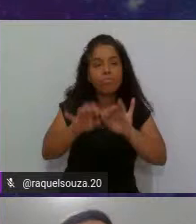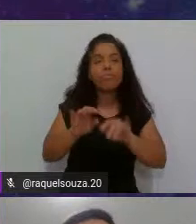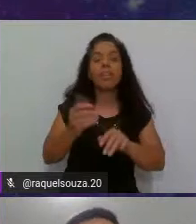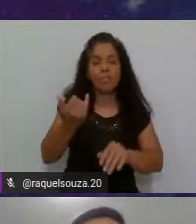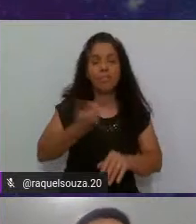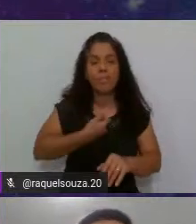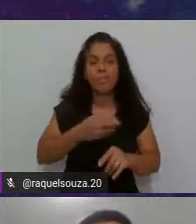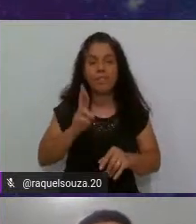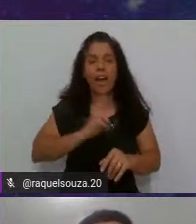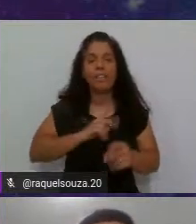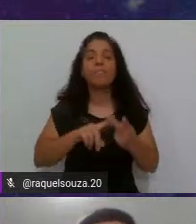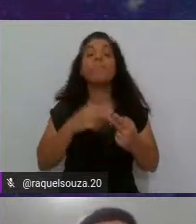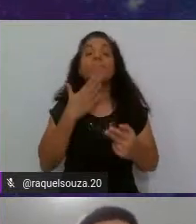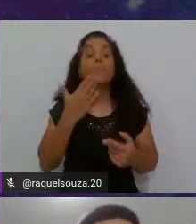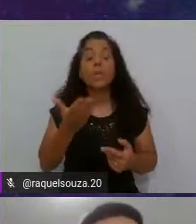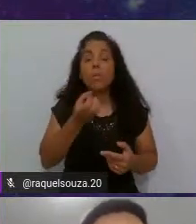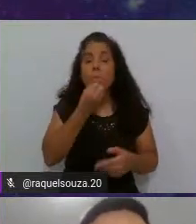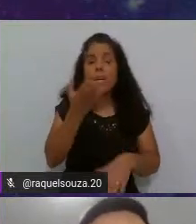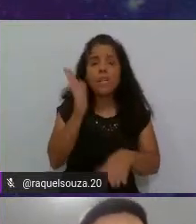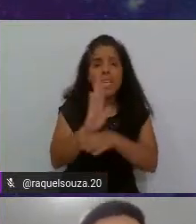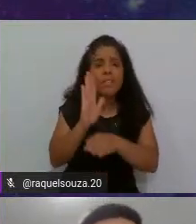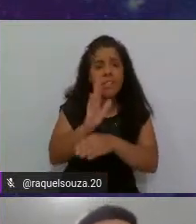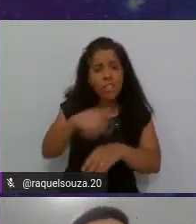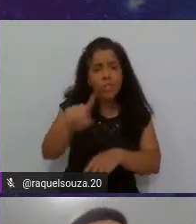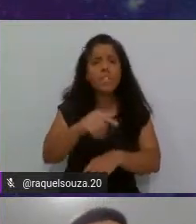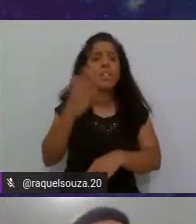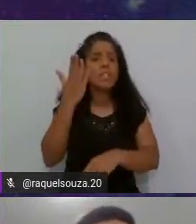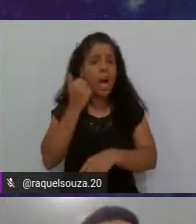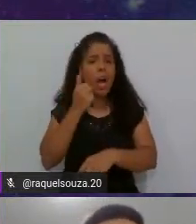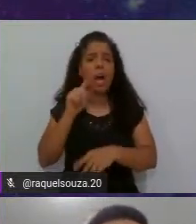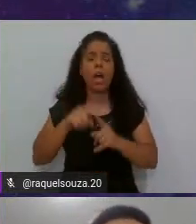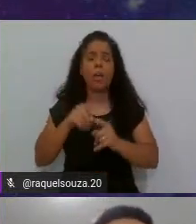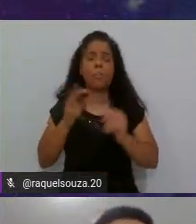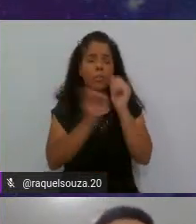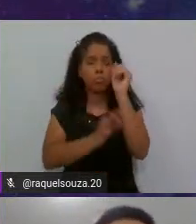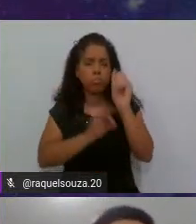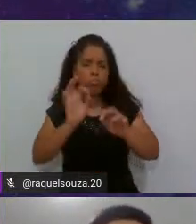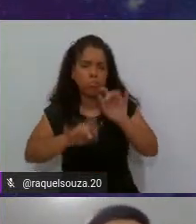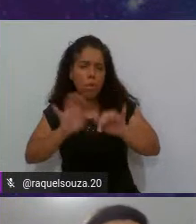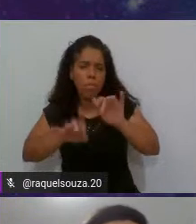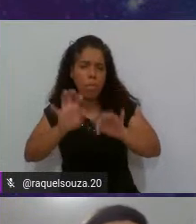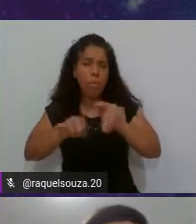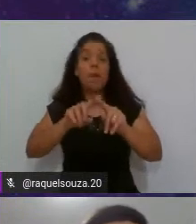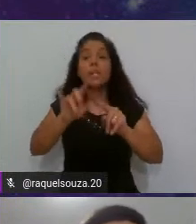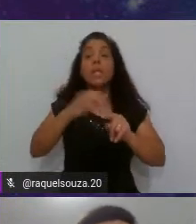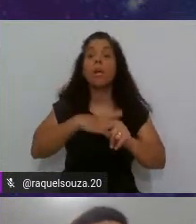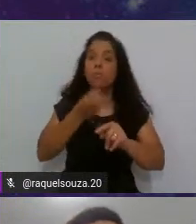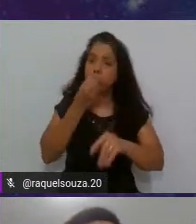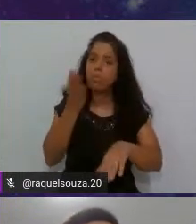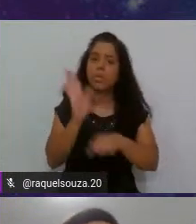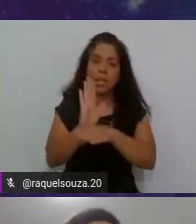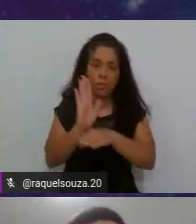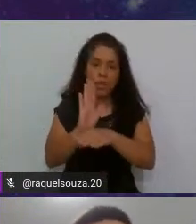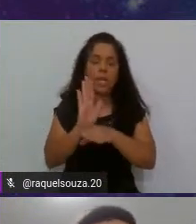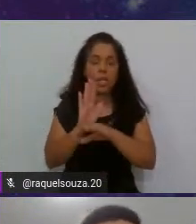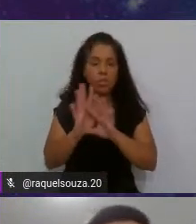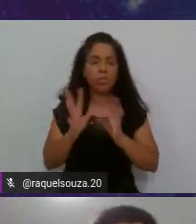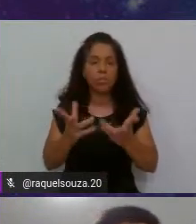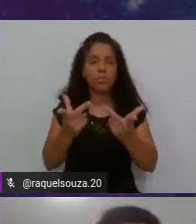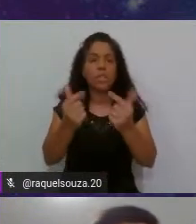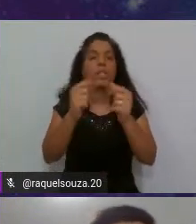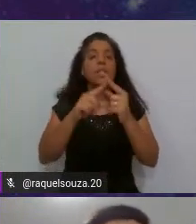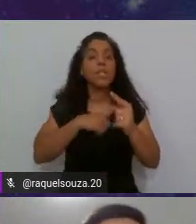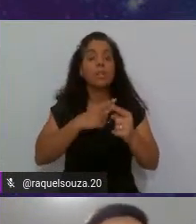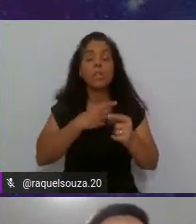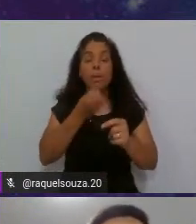E aí, quais são os benefícios, se você sabe codar? São vários. Tem vários benefícios tangíveis e vários benefícios